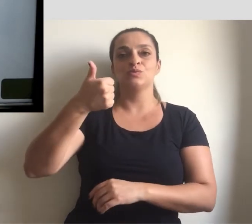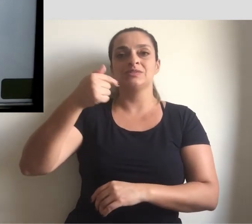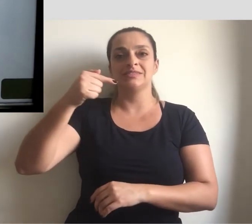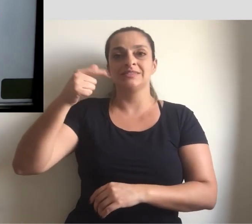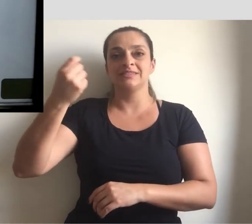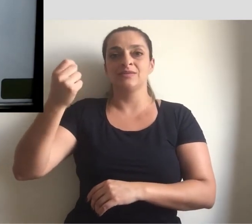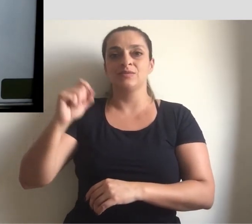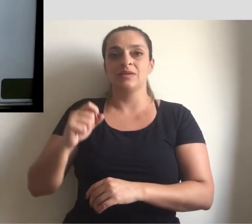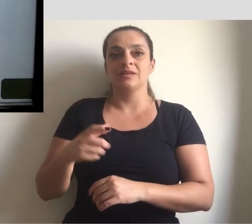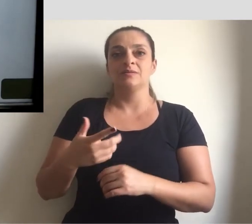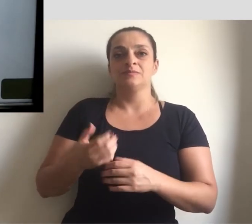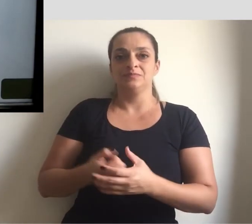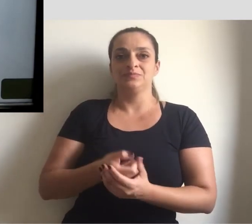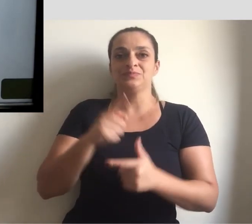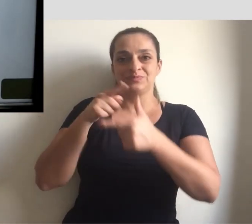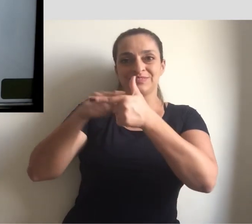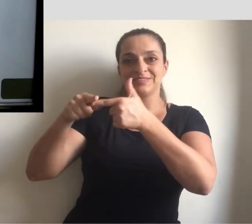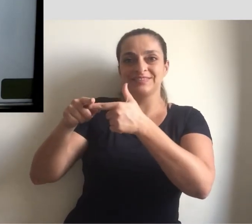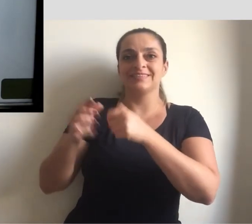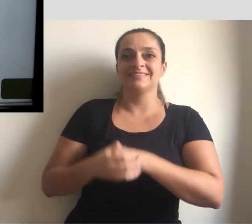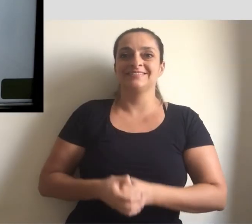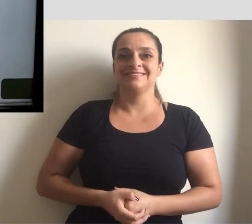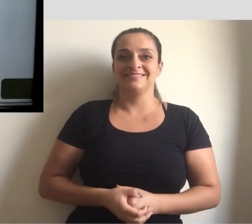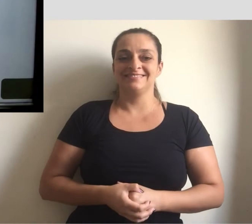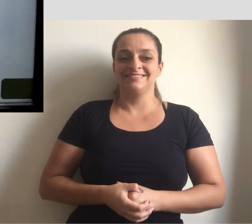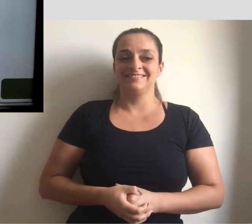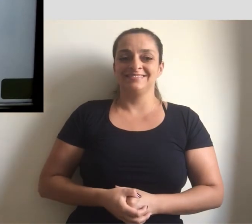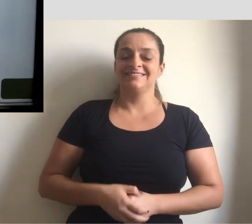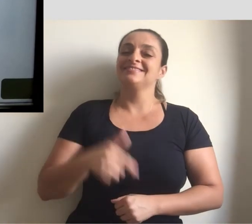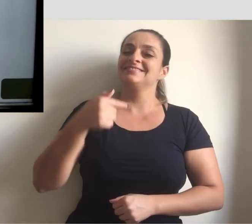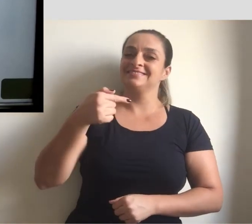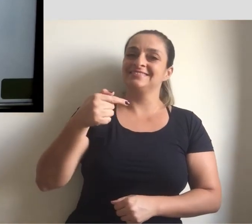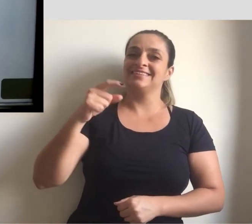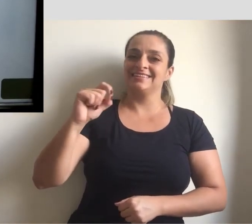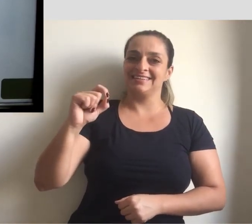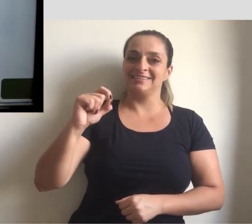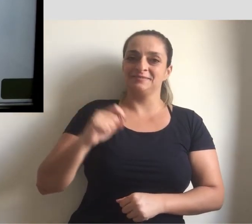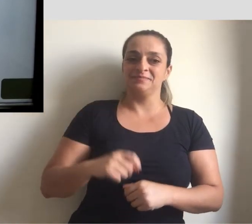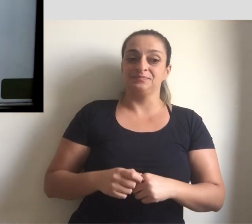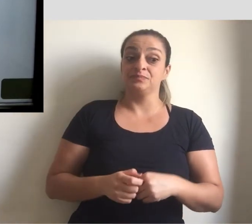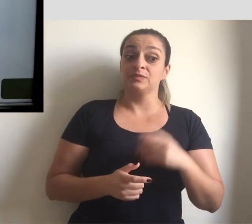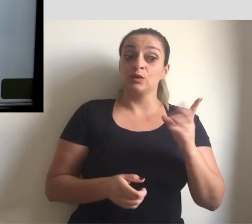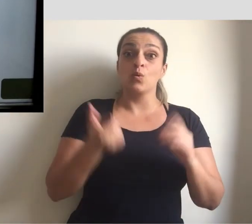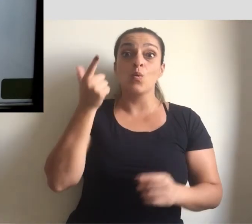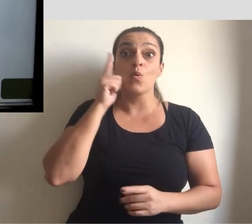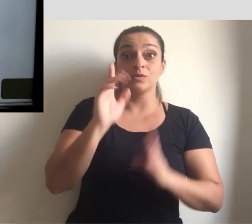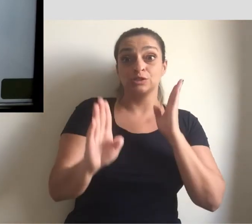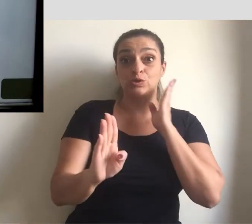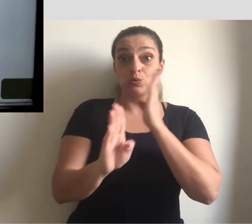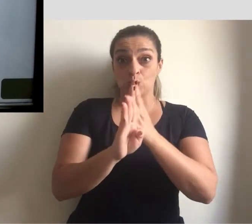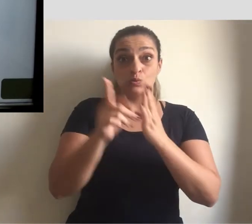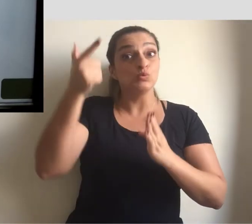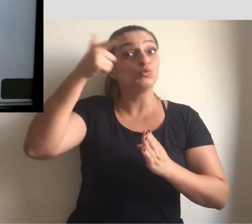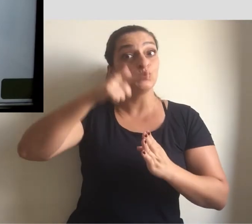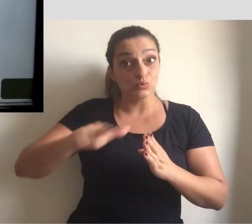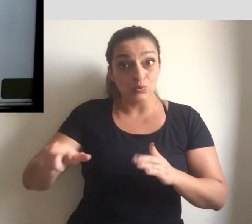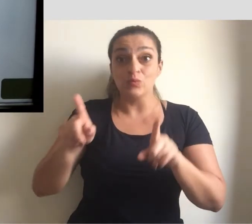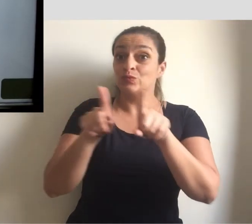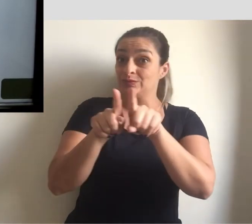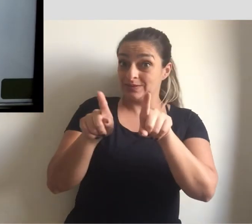210 dividido por 3 é 70. Então, gente conseguiu, novamente,